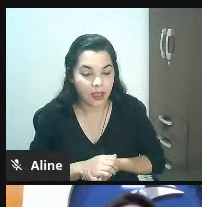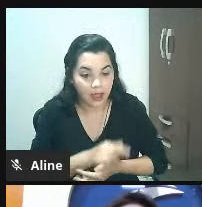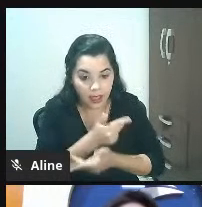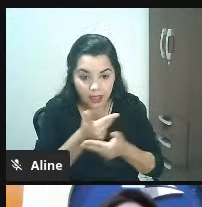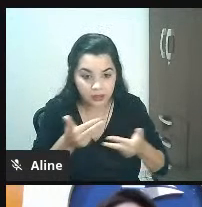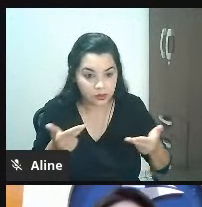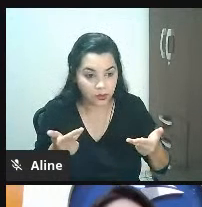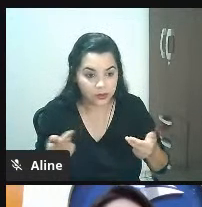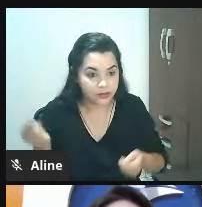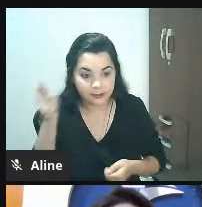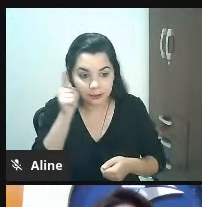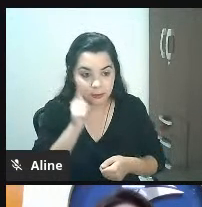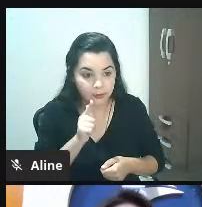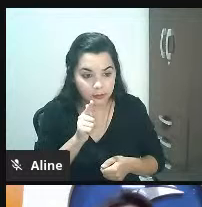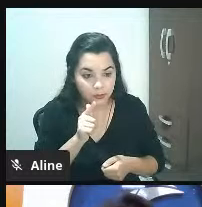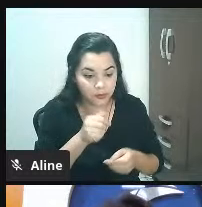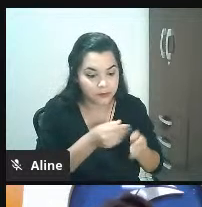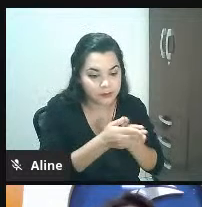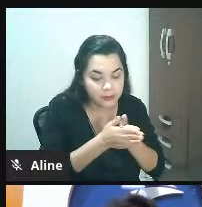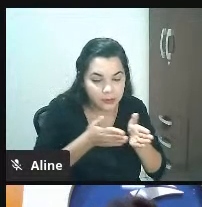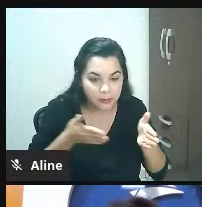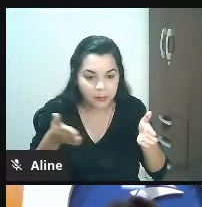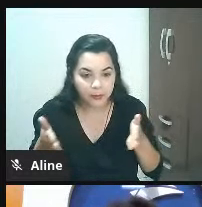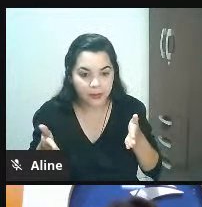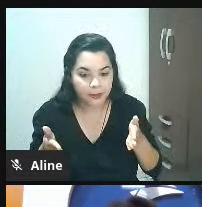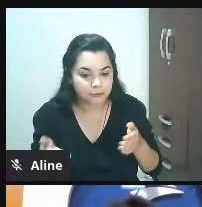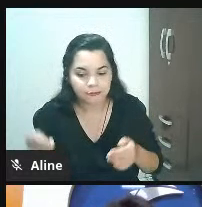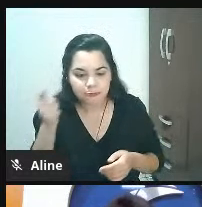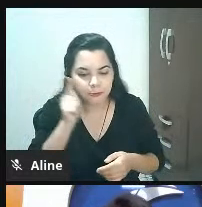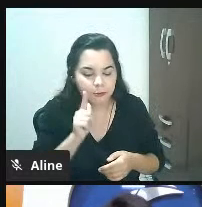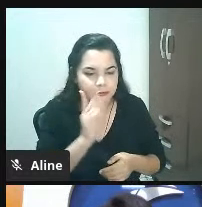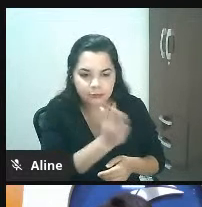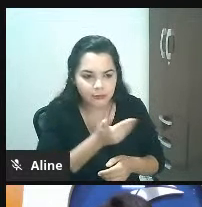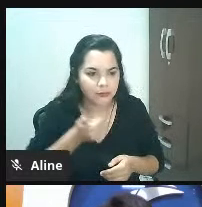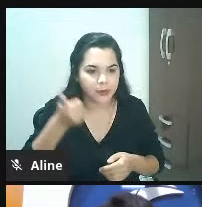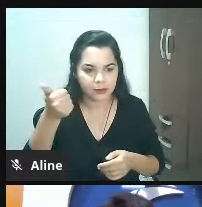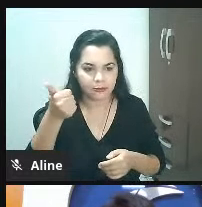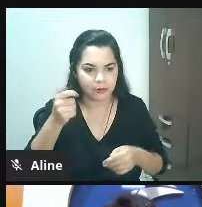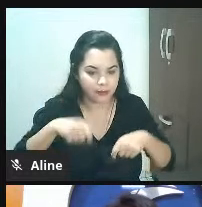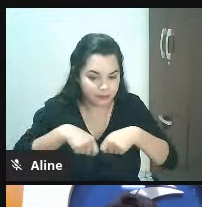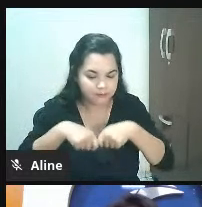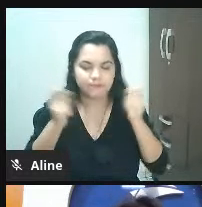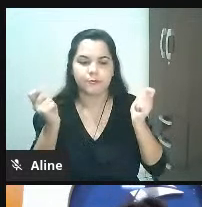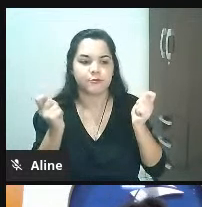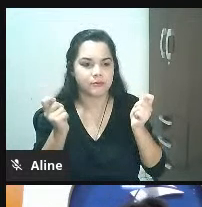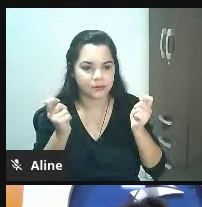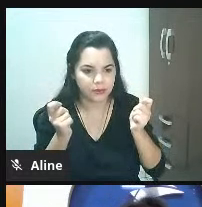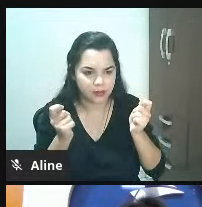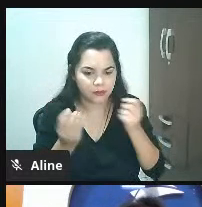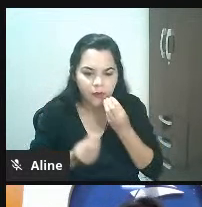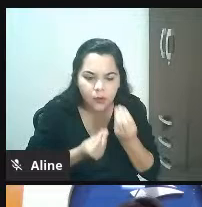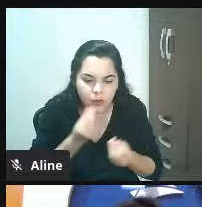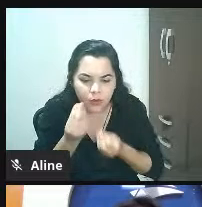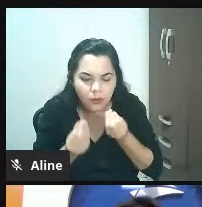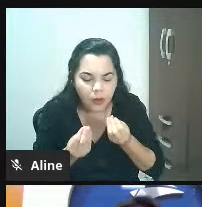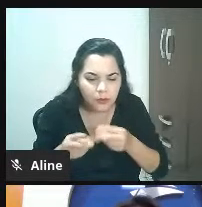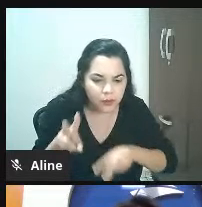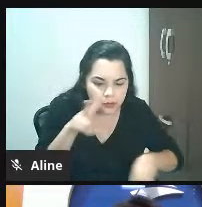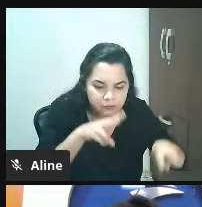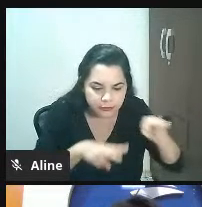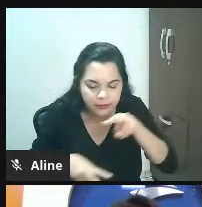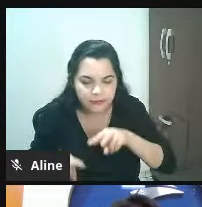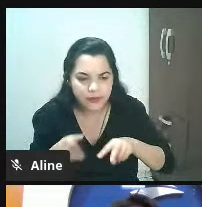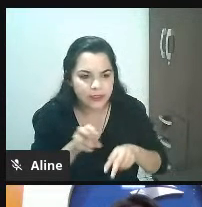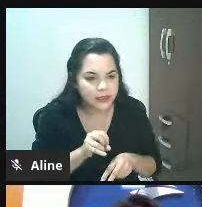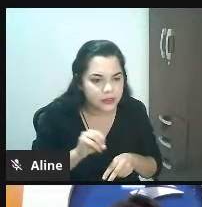medir, não se pode melhorar. Quer dizer, é impossível, eu não estou medindo. Como é que eu sei se eu estou melhorando, se